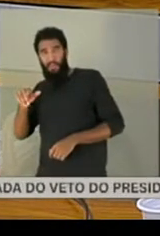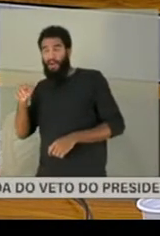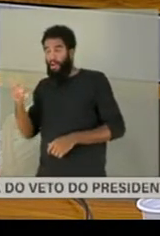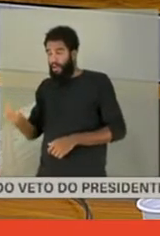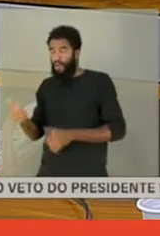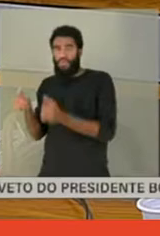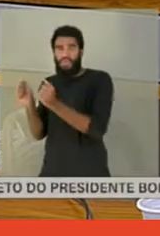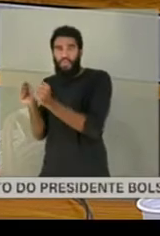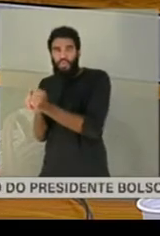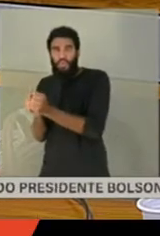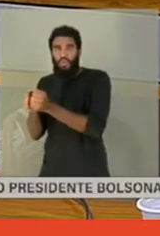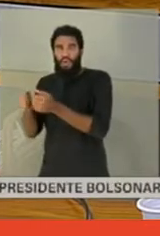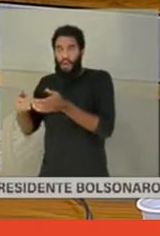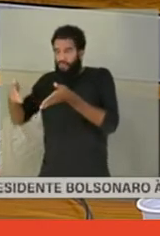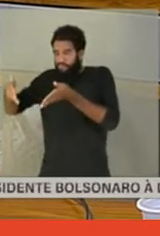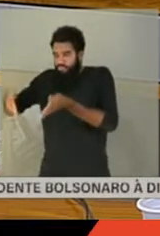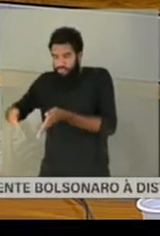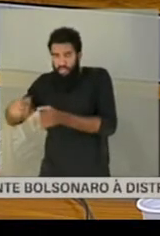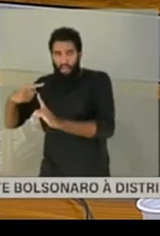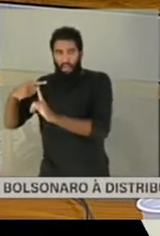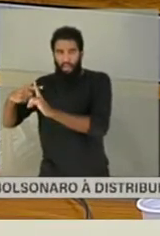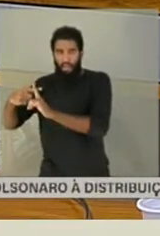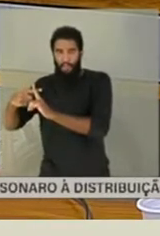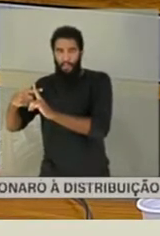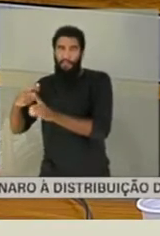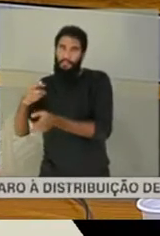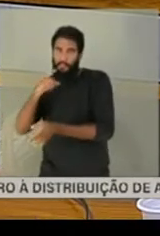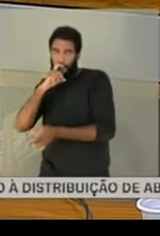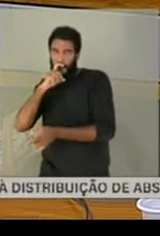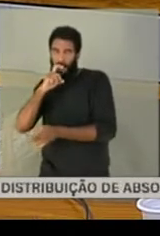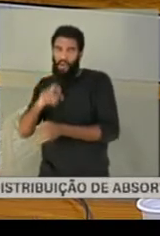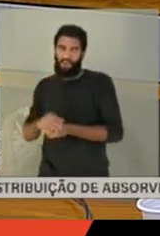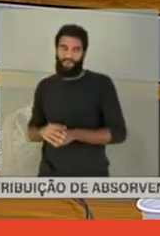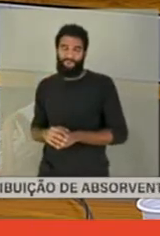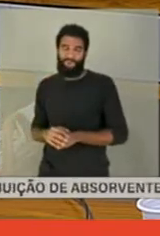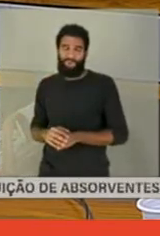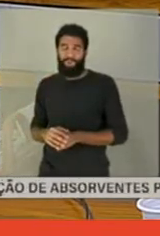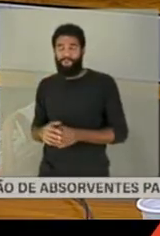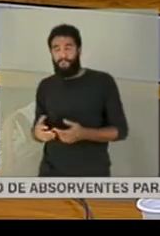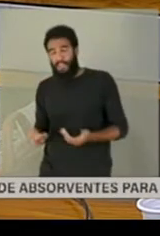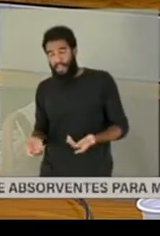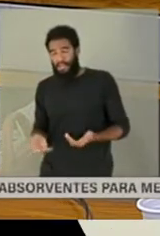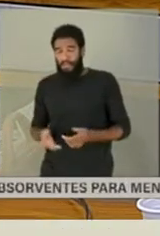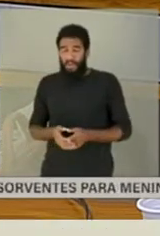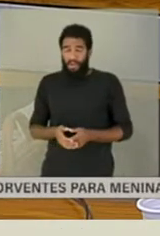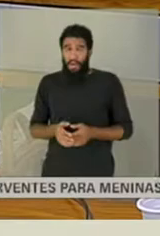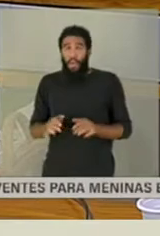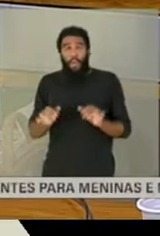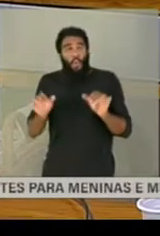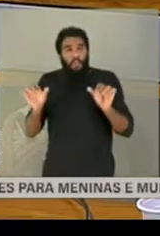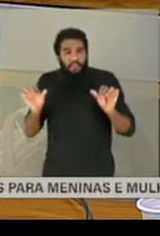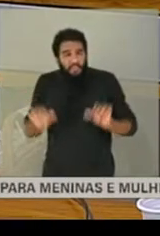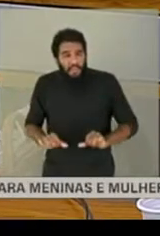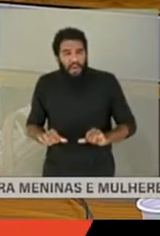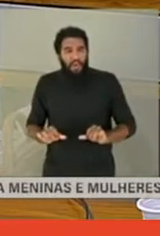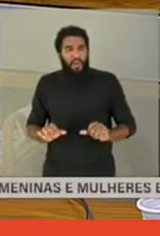sepultamento. E para a gente apiorar mais ainda,